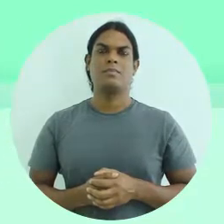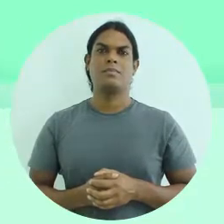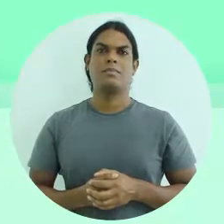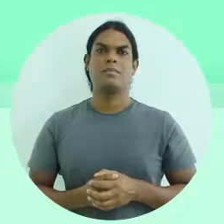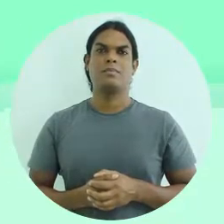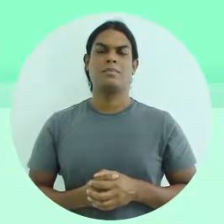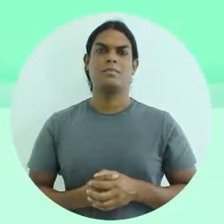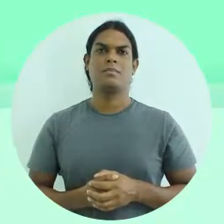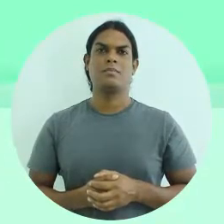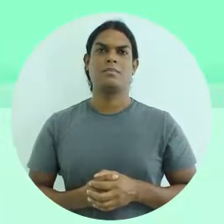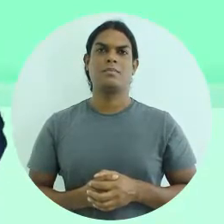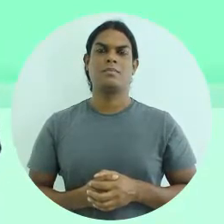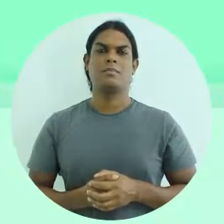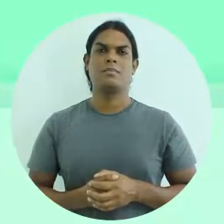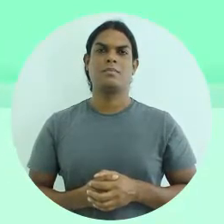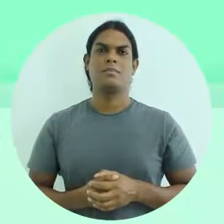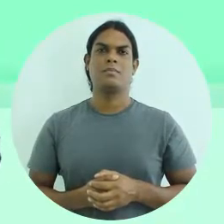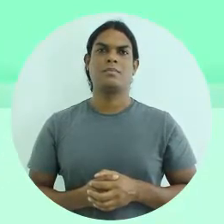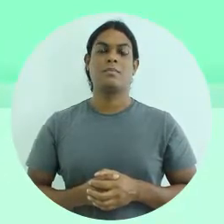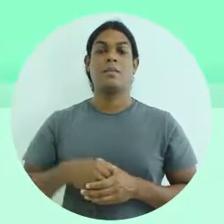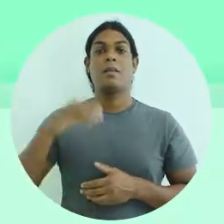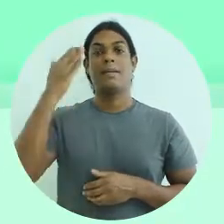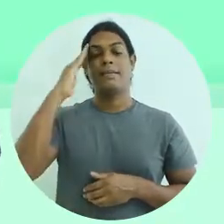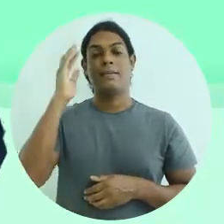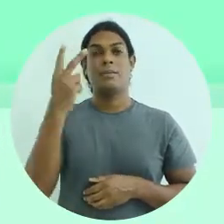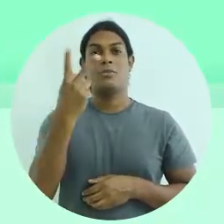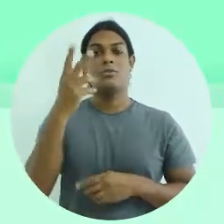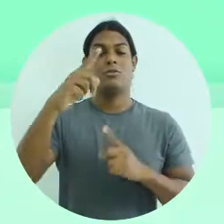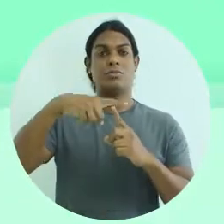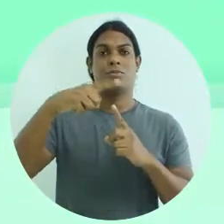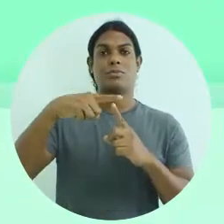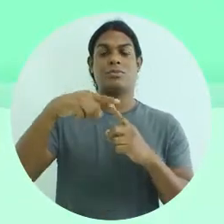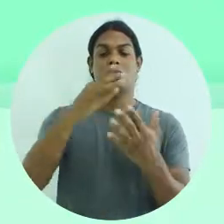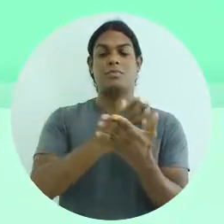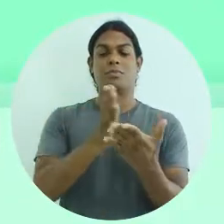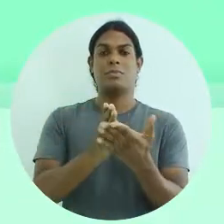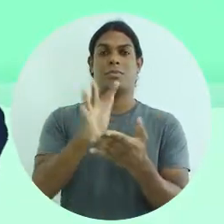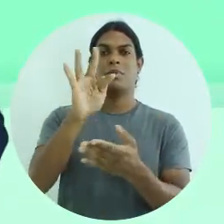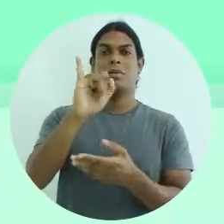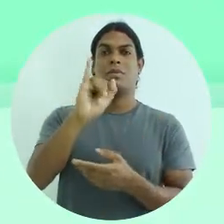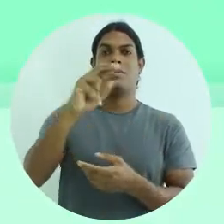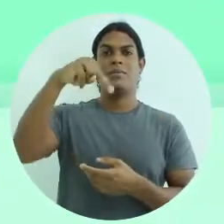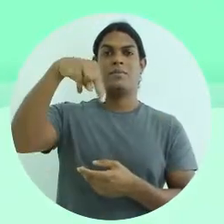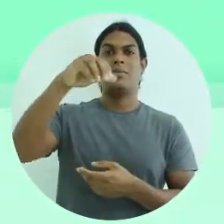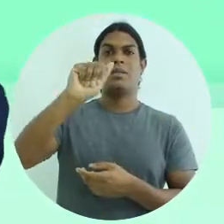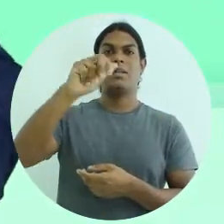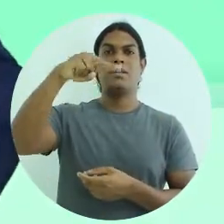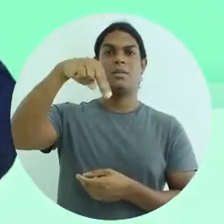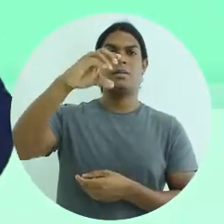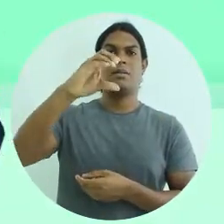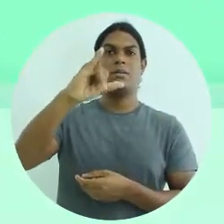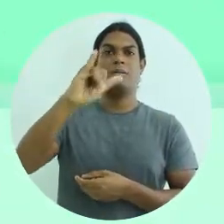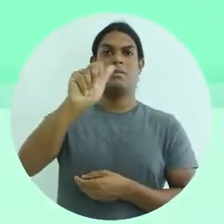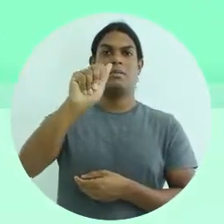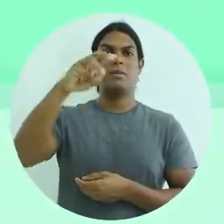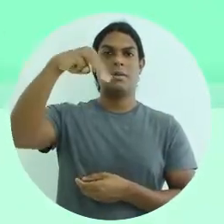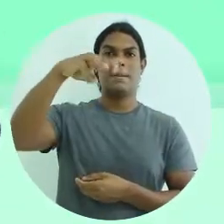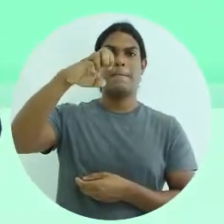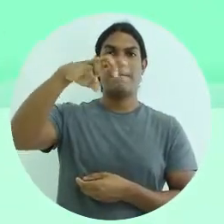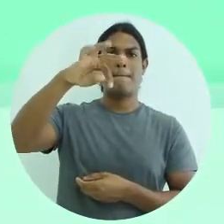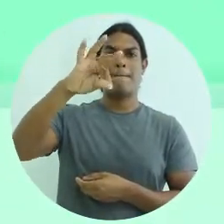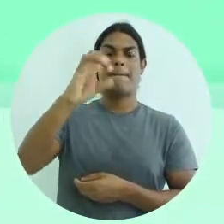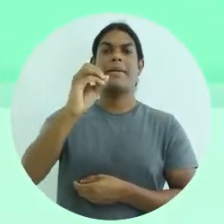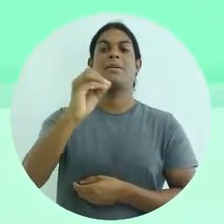Com isso, a gente entende esses dois tipos de diferenças de financiamento. A gente consegue, a maioria das